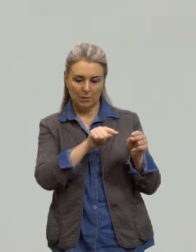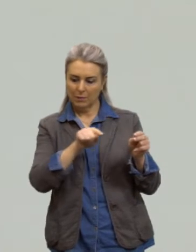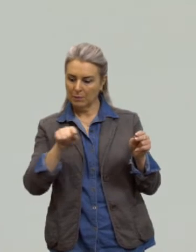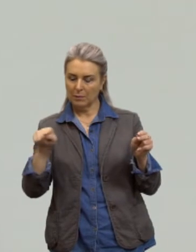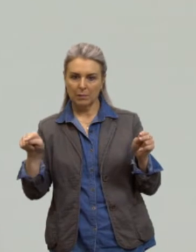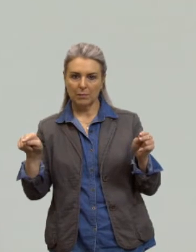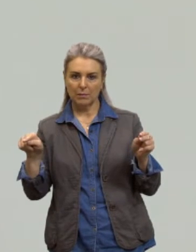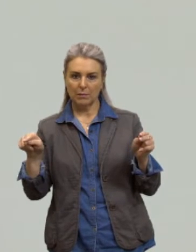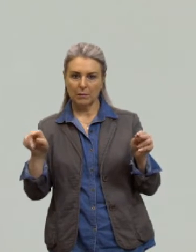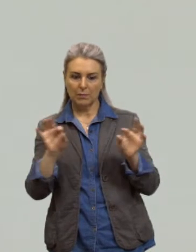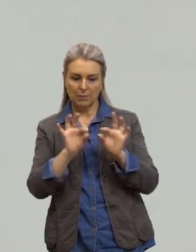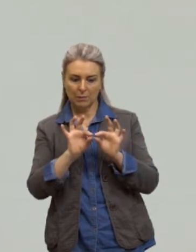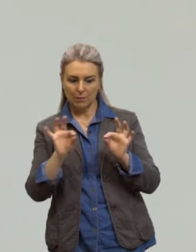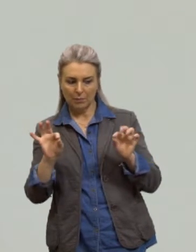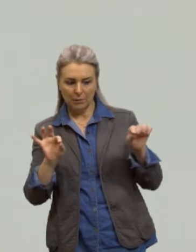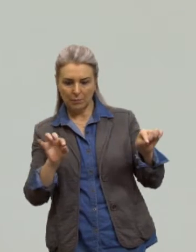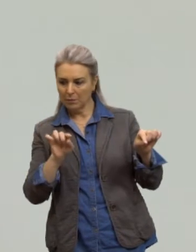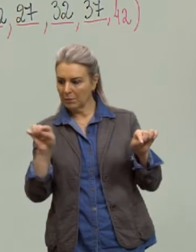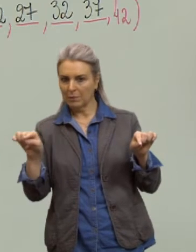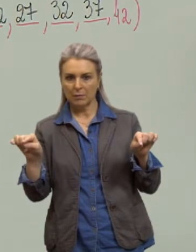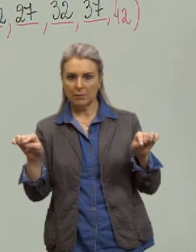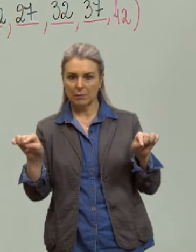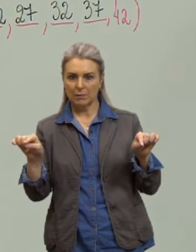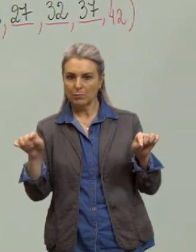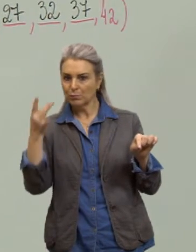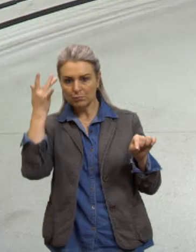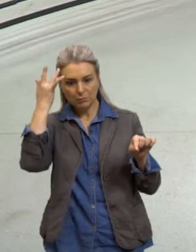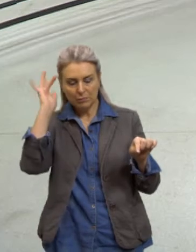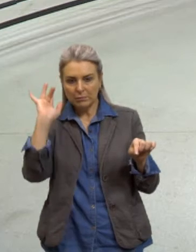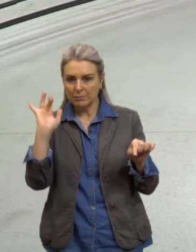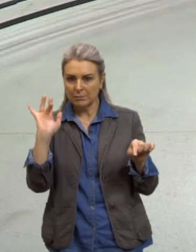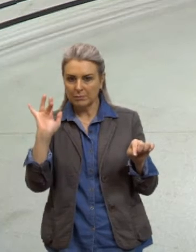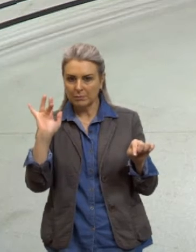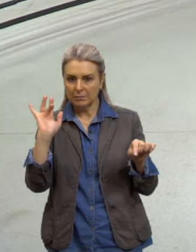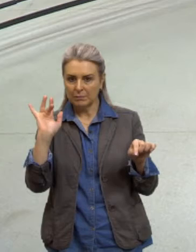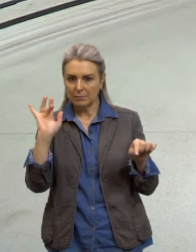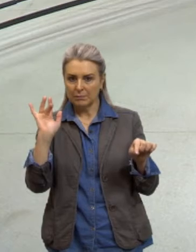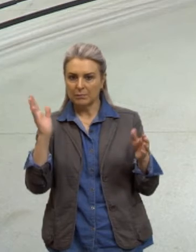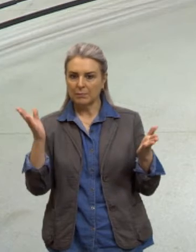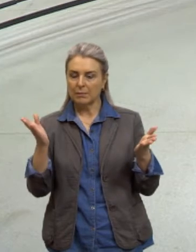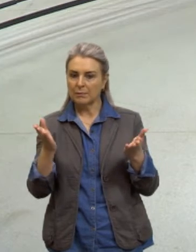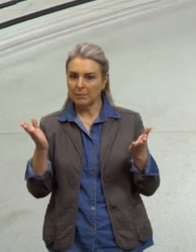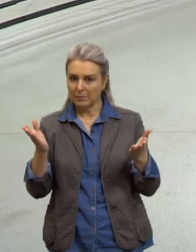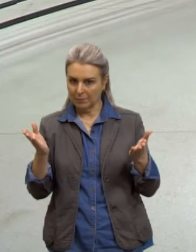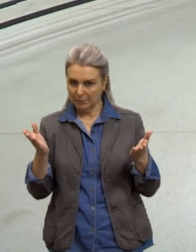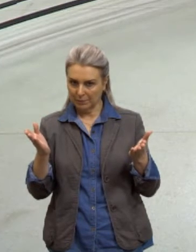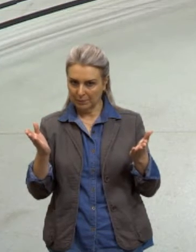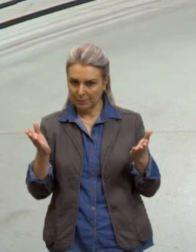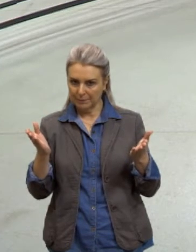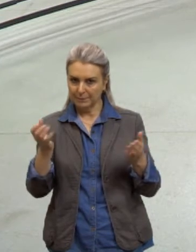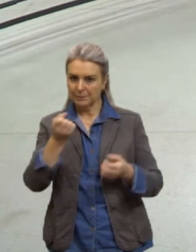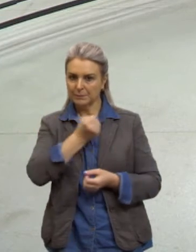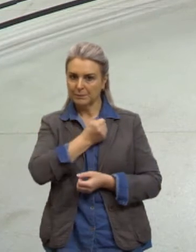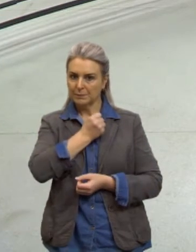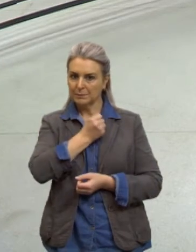uma sequência certo? então nós vamos usar a nossa relação que do termo geral que nós dissemos que